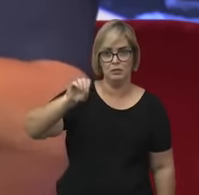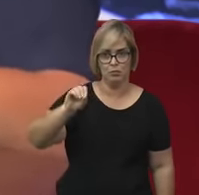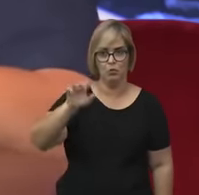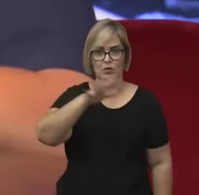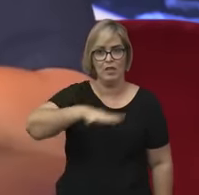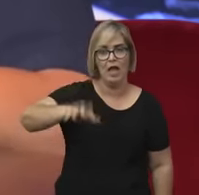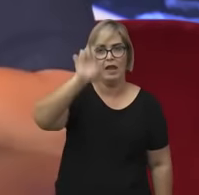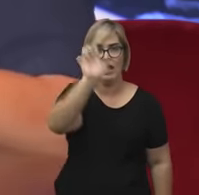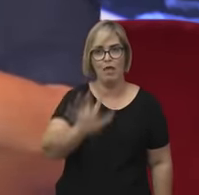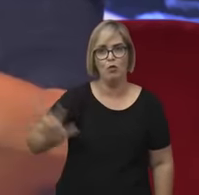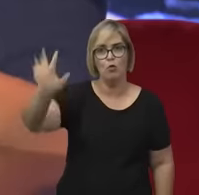transformações políticas,